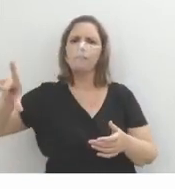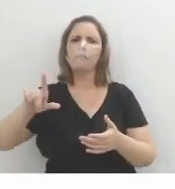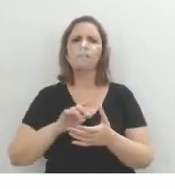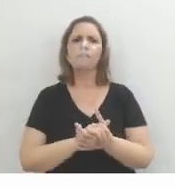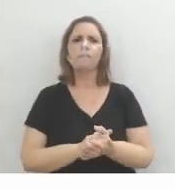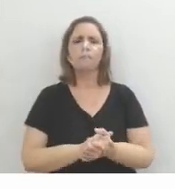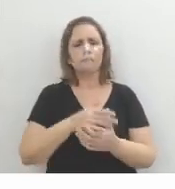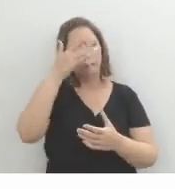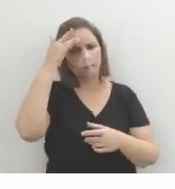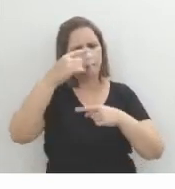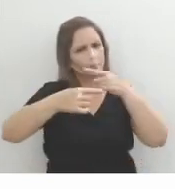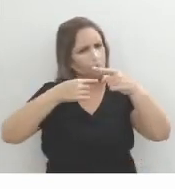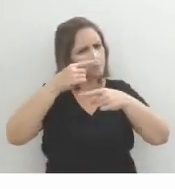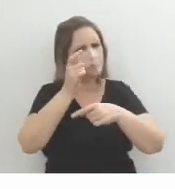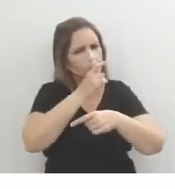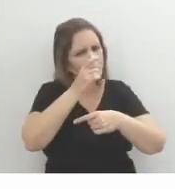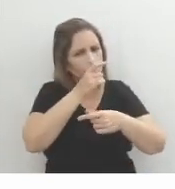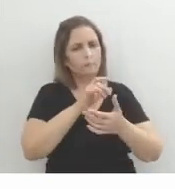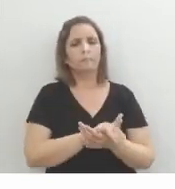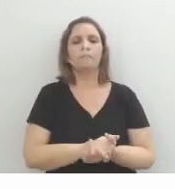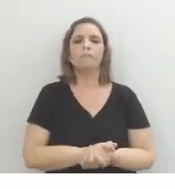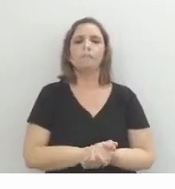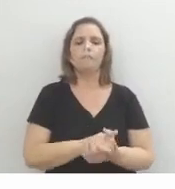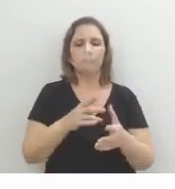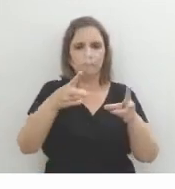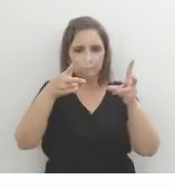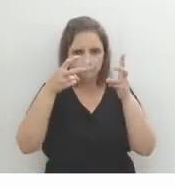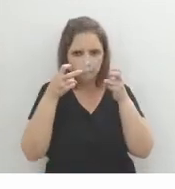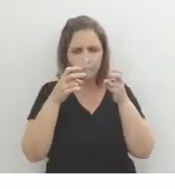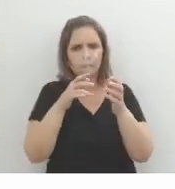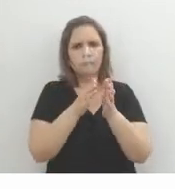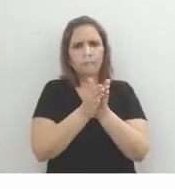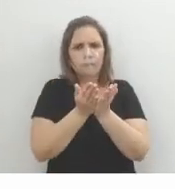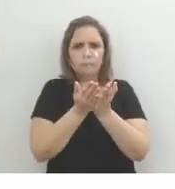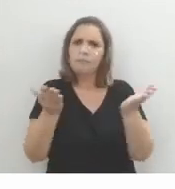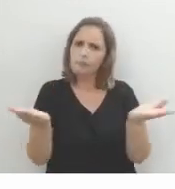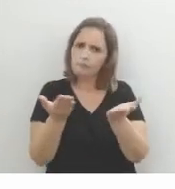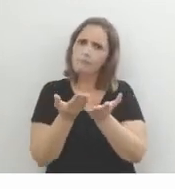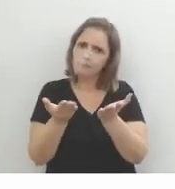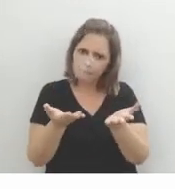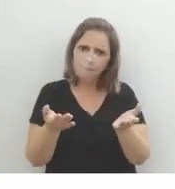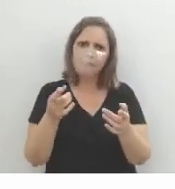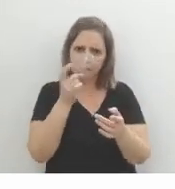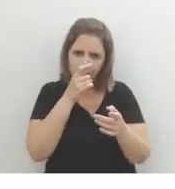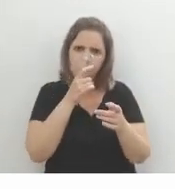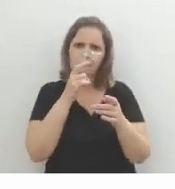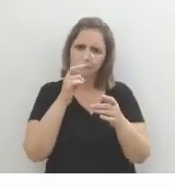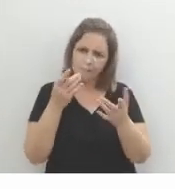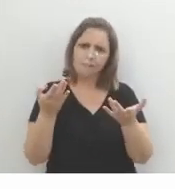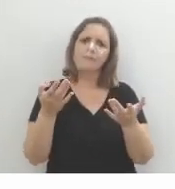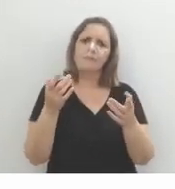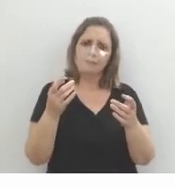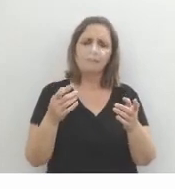falcatruas e novos enganadores. Ou seja, a gente percebe aí um livro muito atual, muito contemporâneo, né? Enquanto os